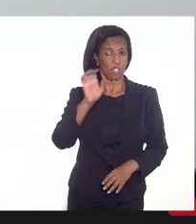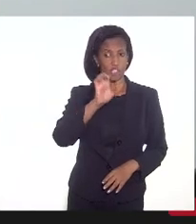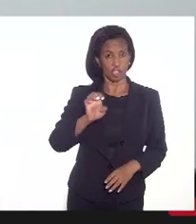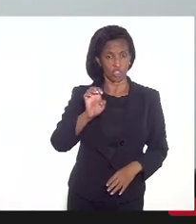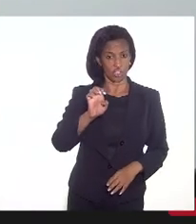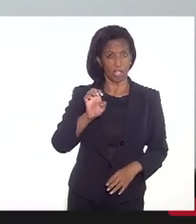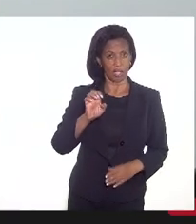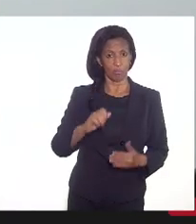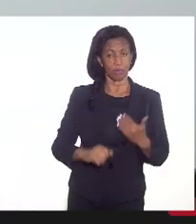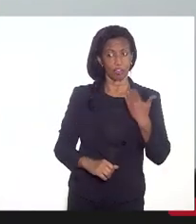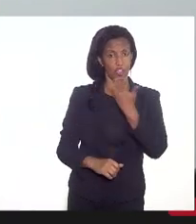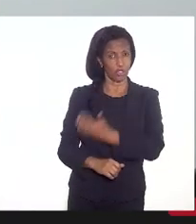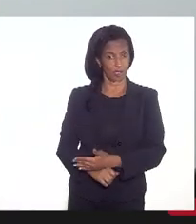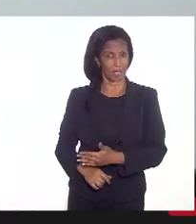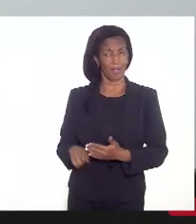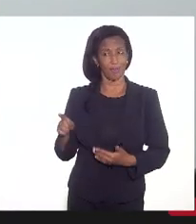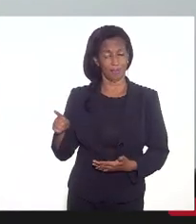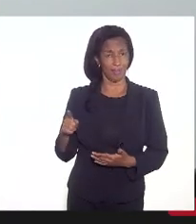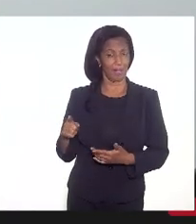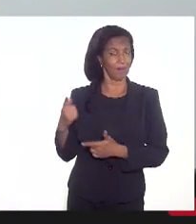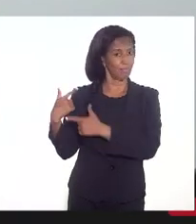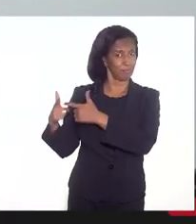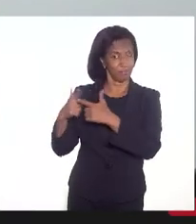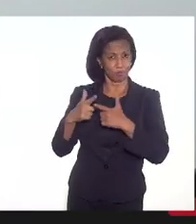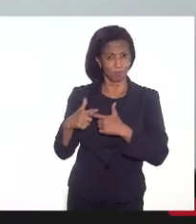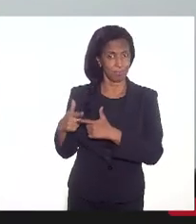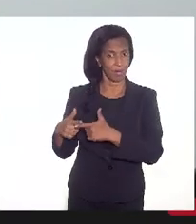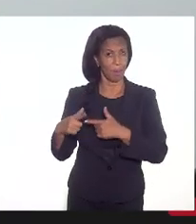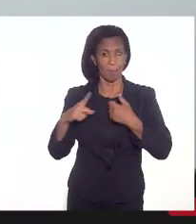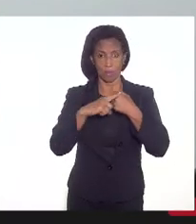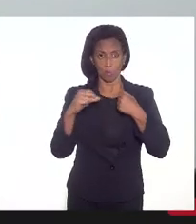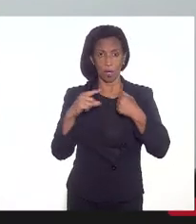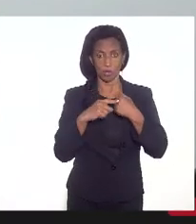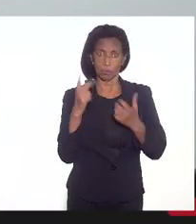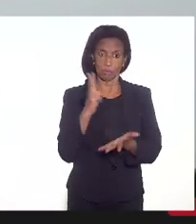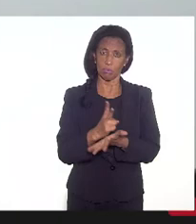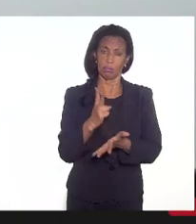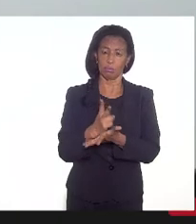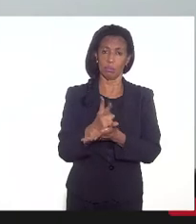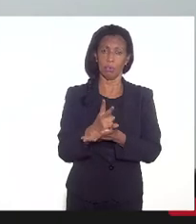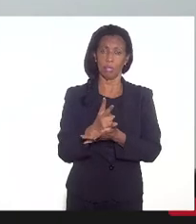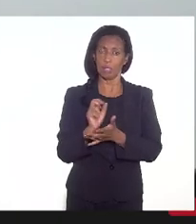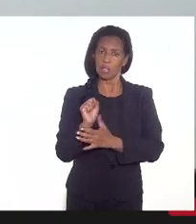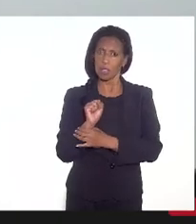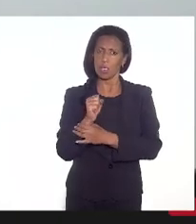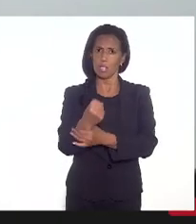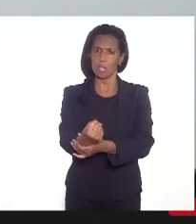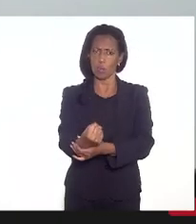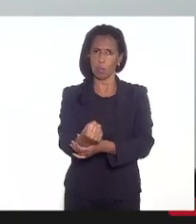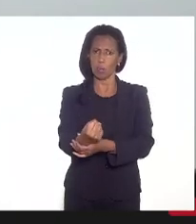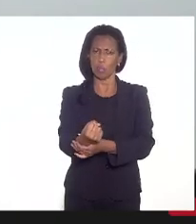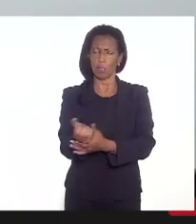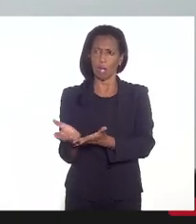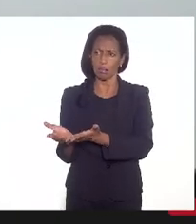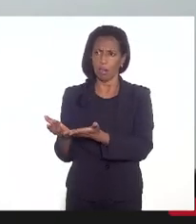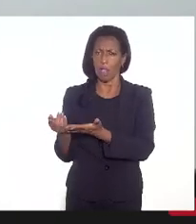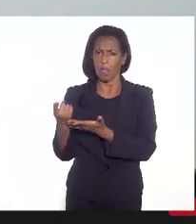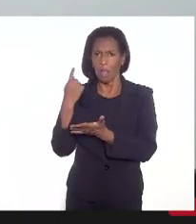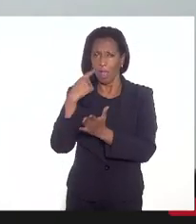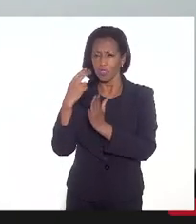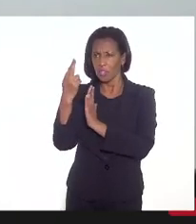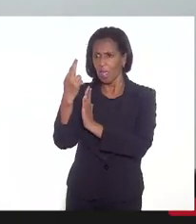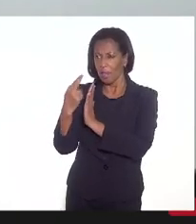no Brasil está muito esculhambado, é verdade, mas esse artigo está em vigor e assegura as revisões anuais